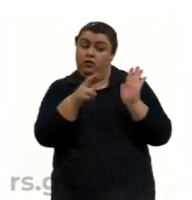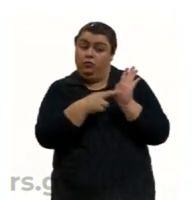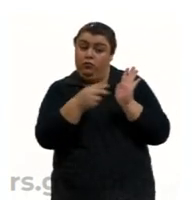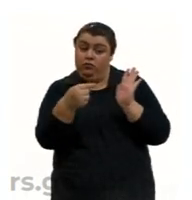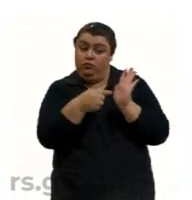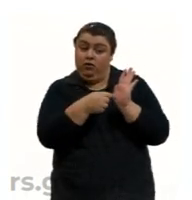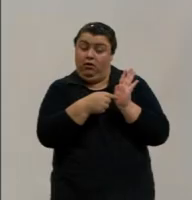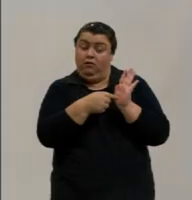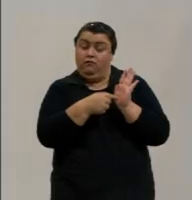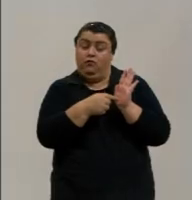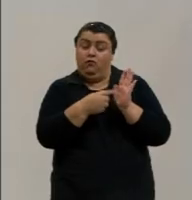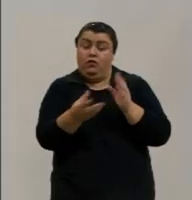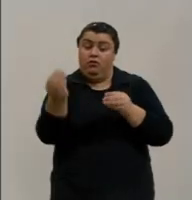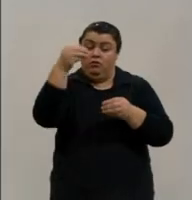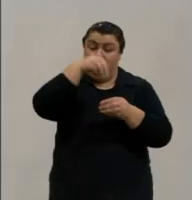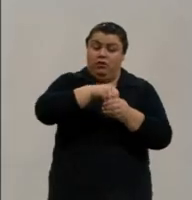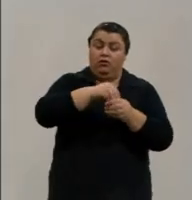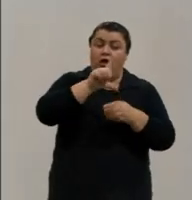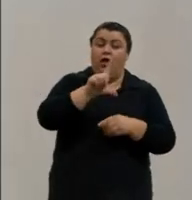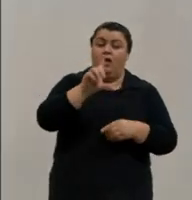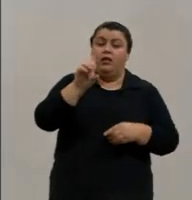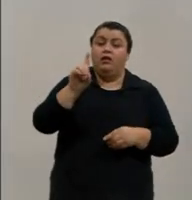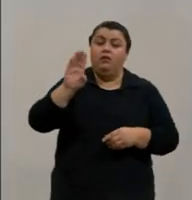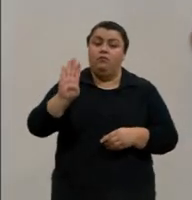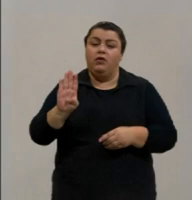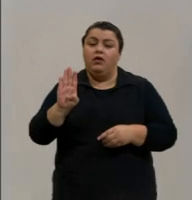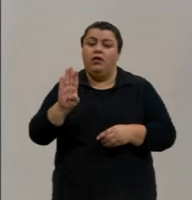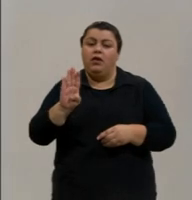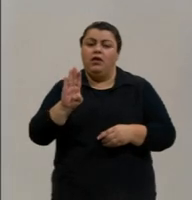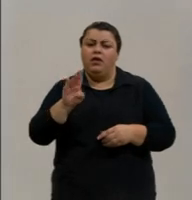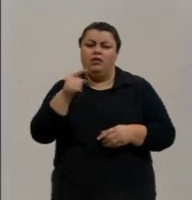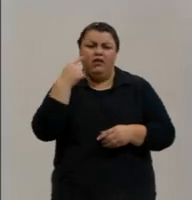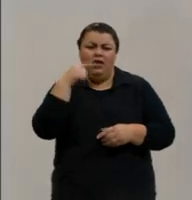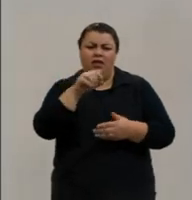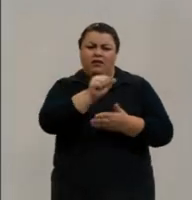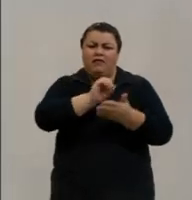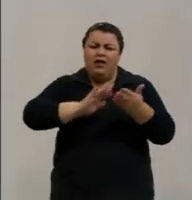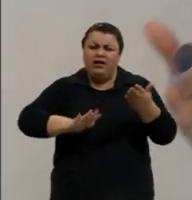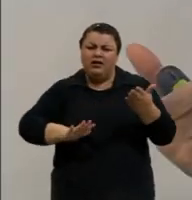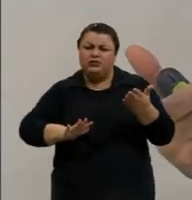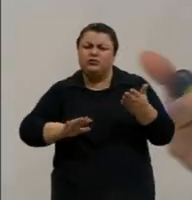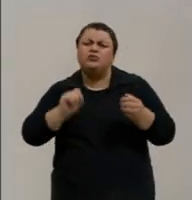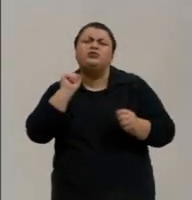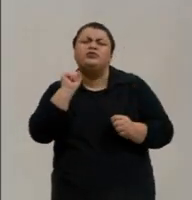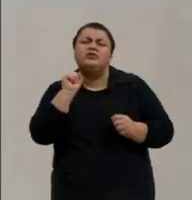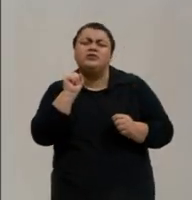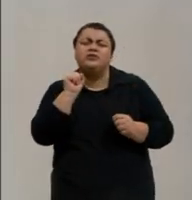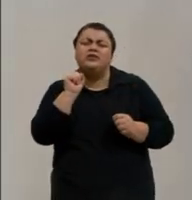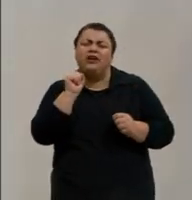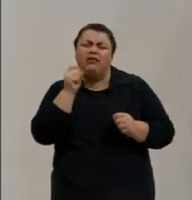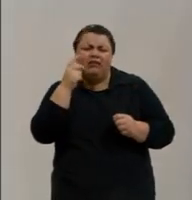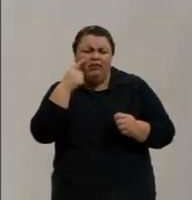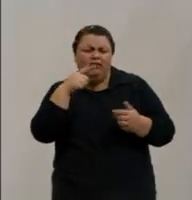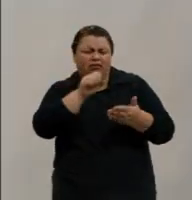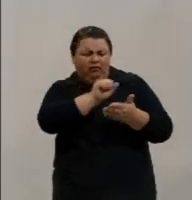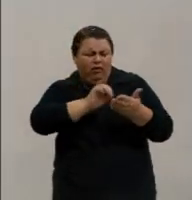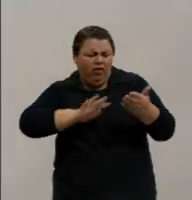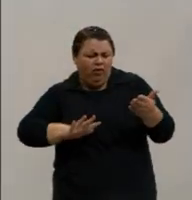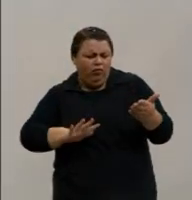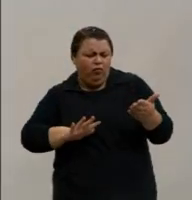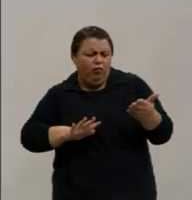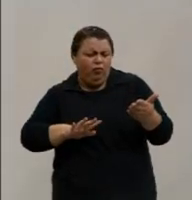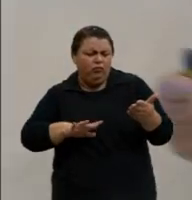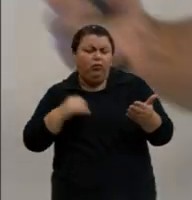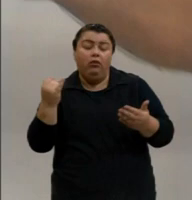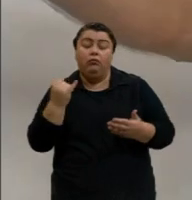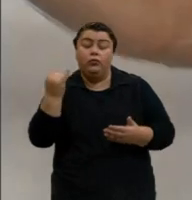E dentro da LDB, a possibilidade das avaliações em larga escala. O são essas avaliações em larga escala? Então, vejam bem